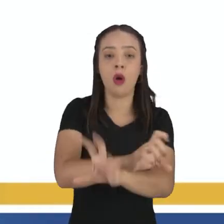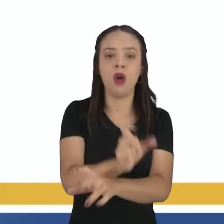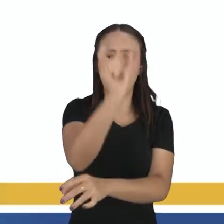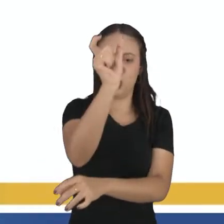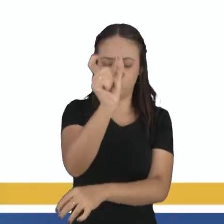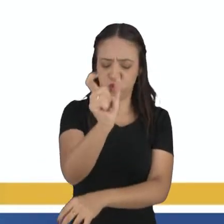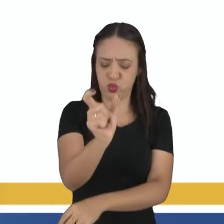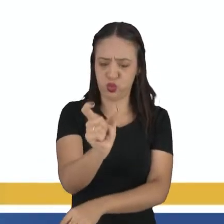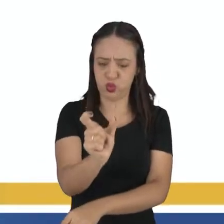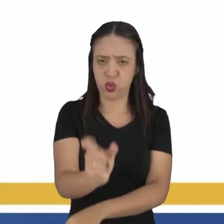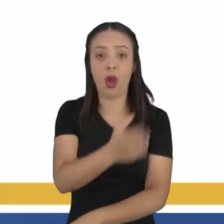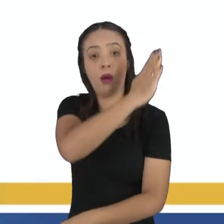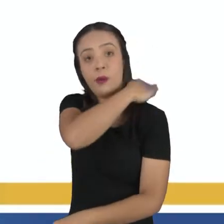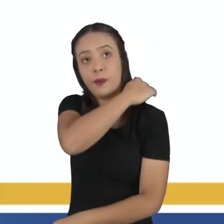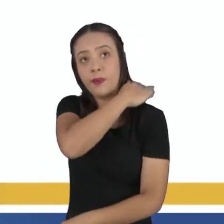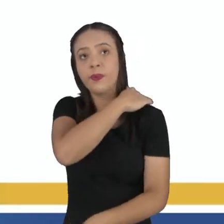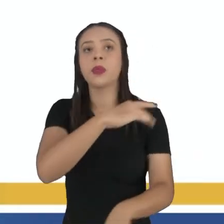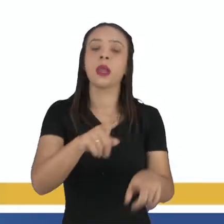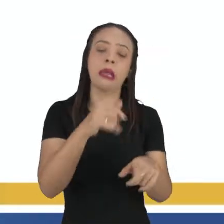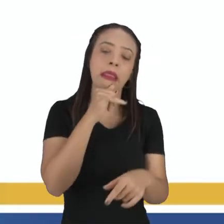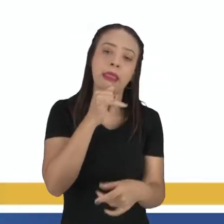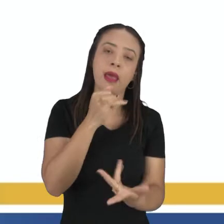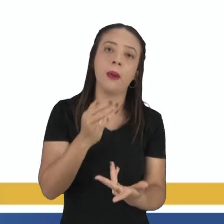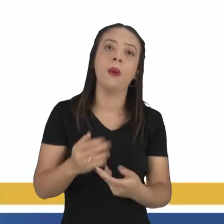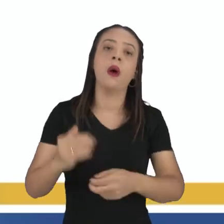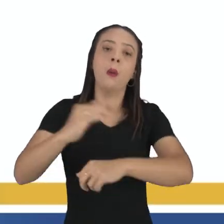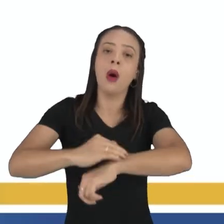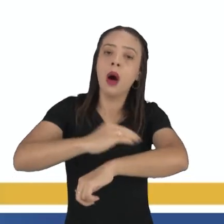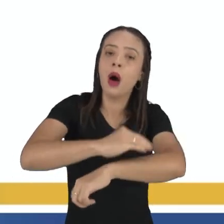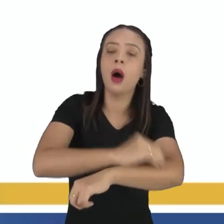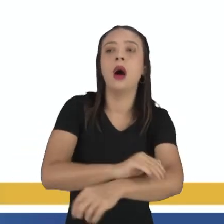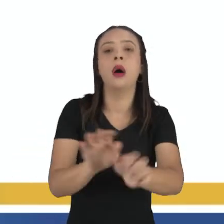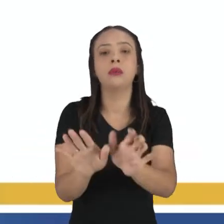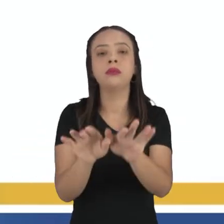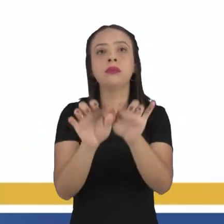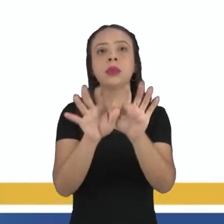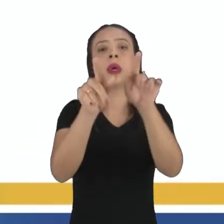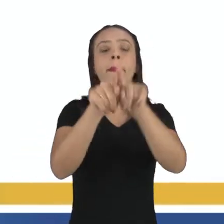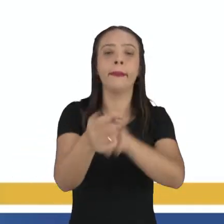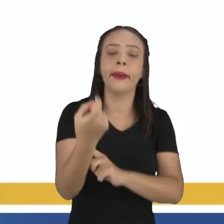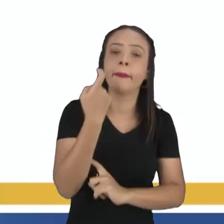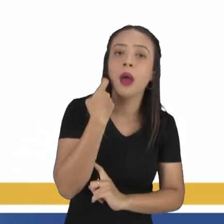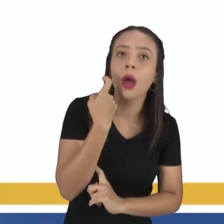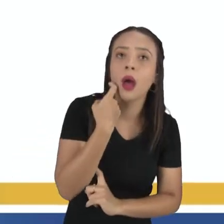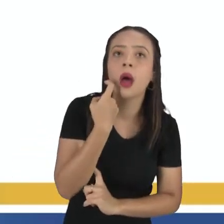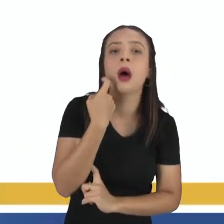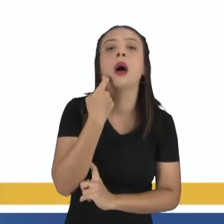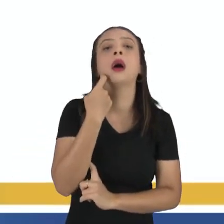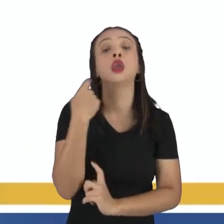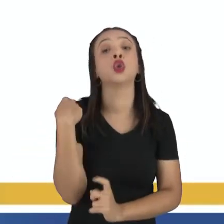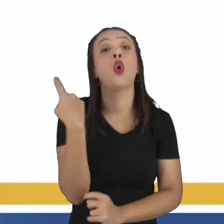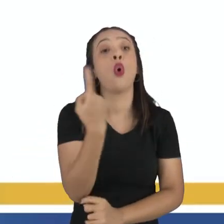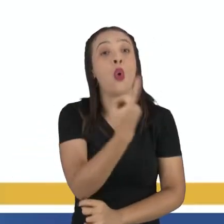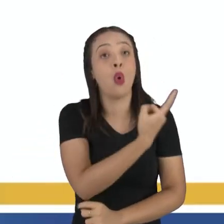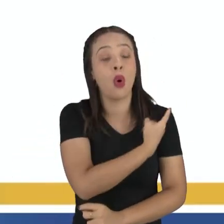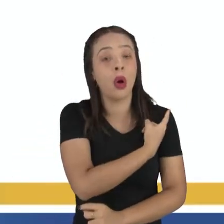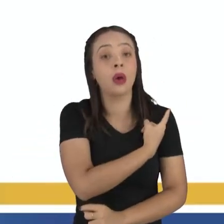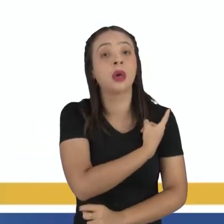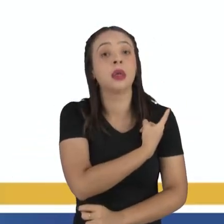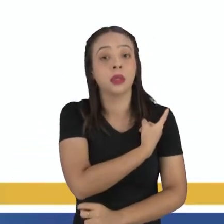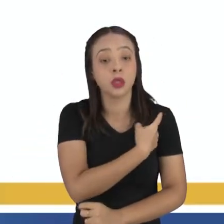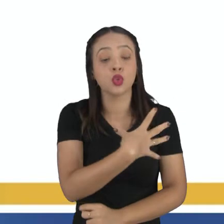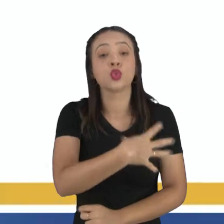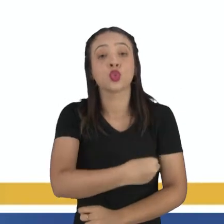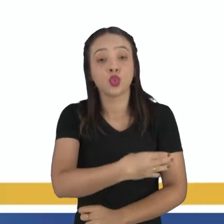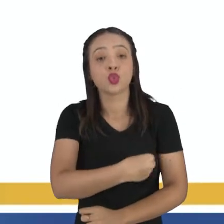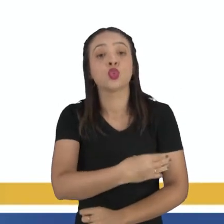esqueleto. Então, ali, como exemplo, nós temos os anfíbios. Nós temos as aves. Nós temos os peixes. Nós, os mamíferos. Nós, seres